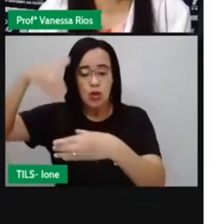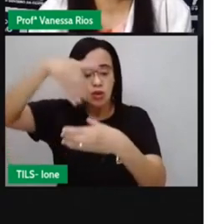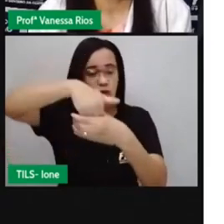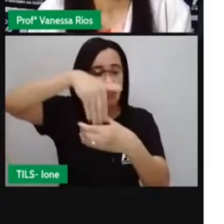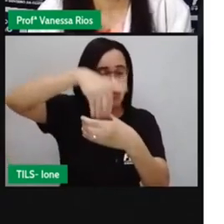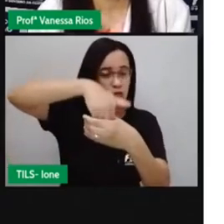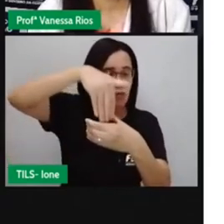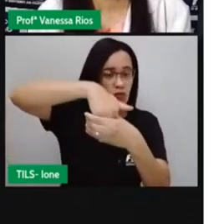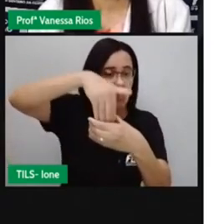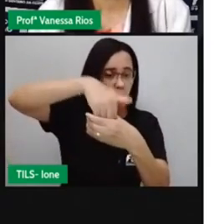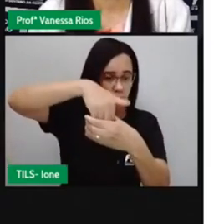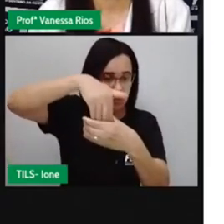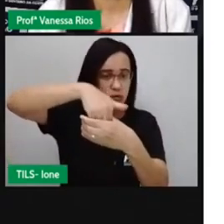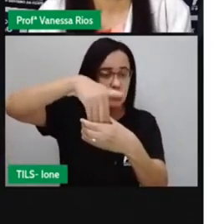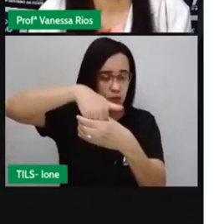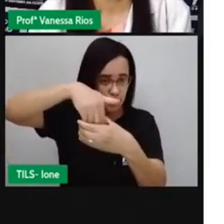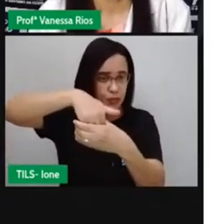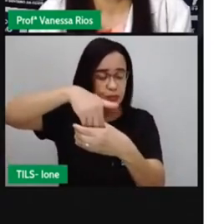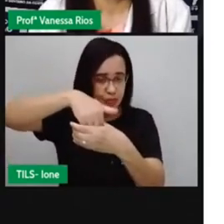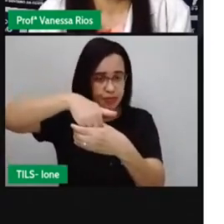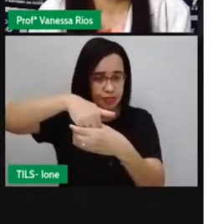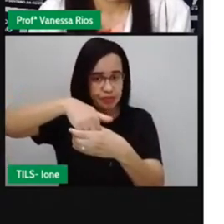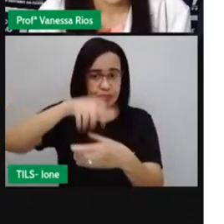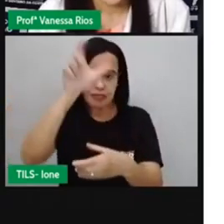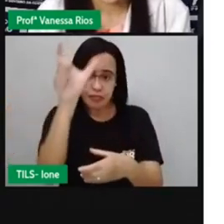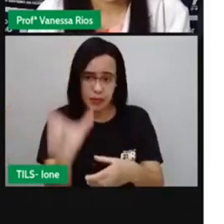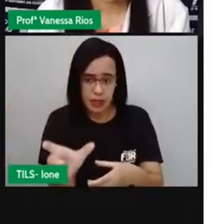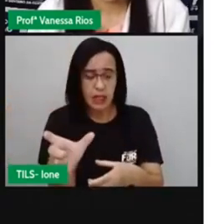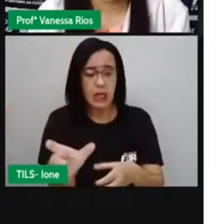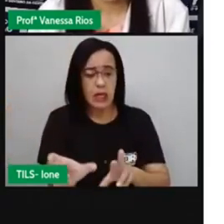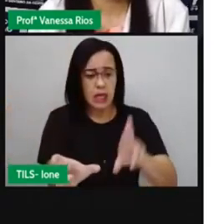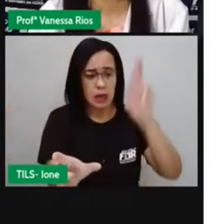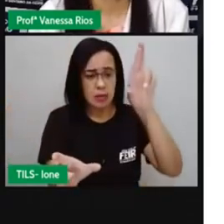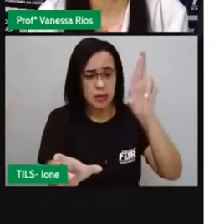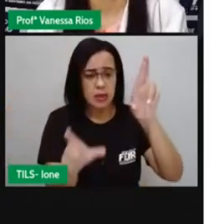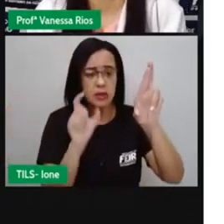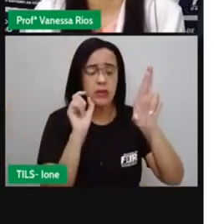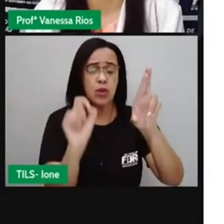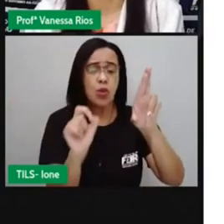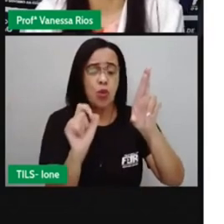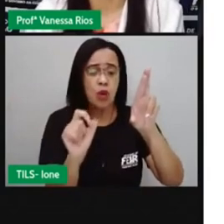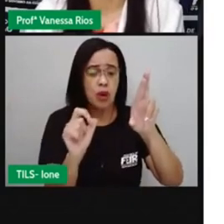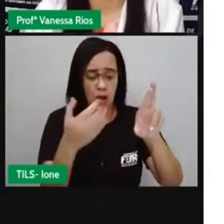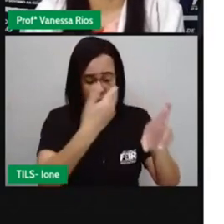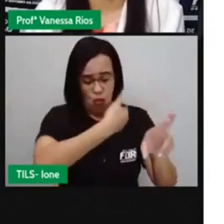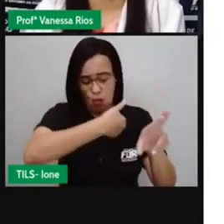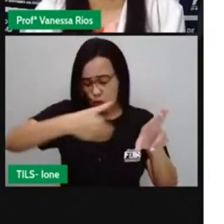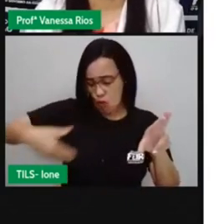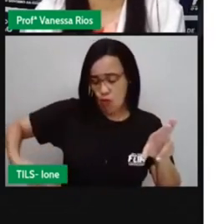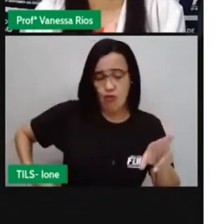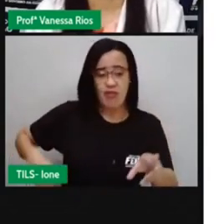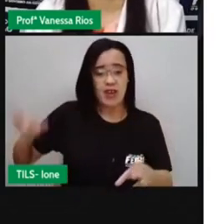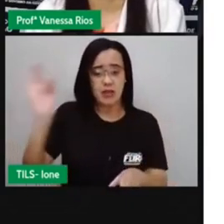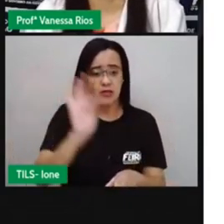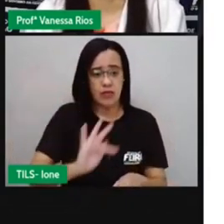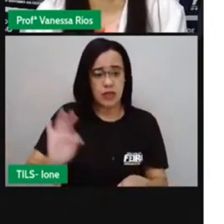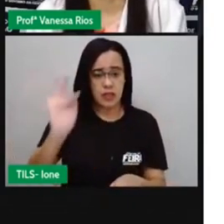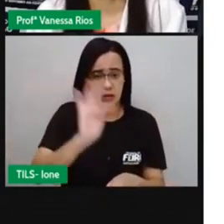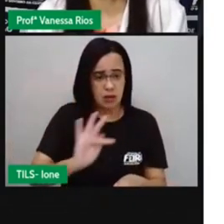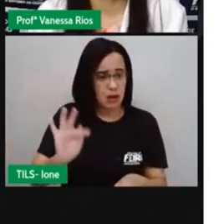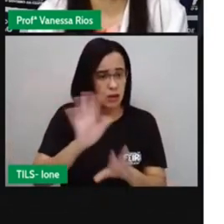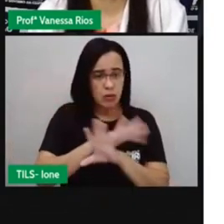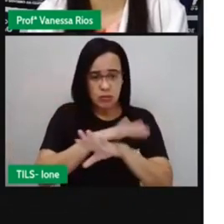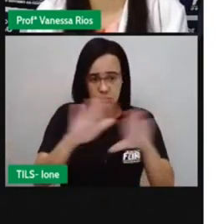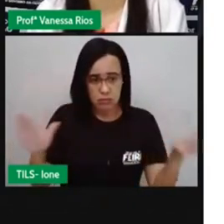querem, né, que representem aí o poder federal e ele não governa sozinho. Existe todo um